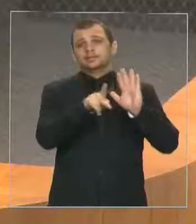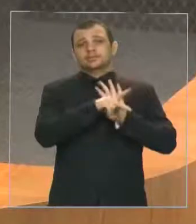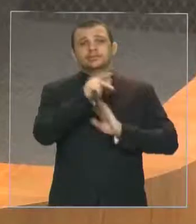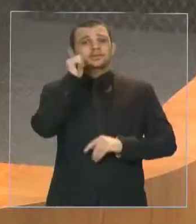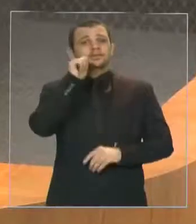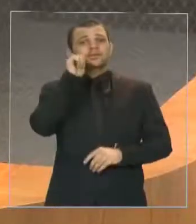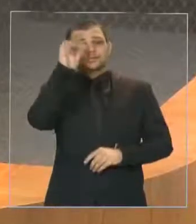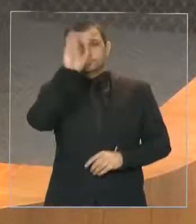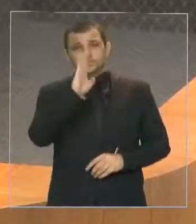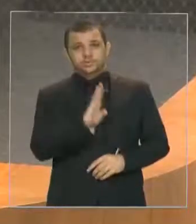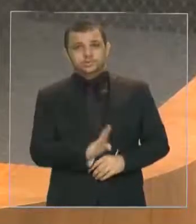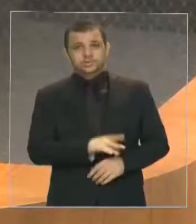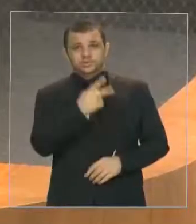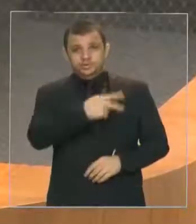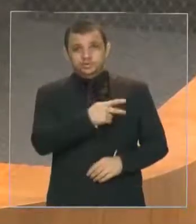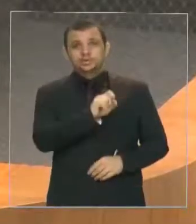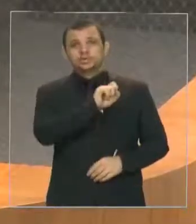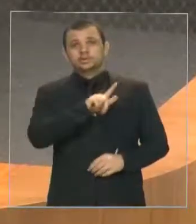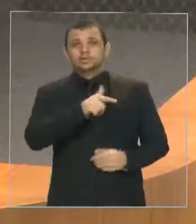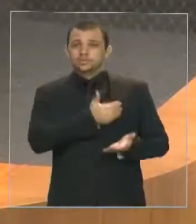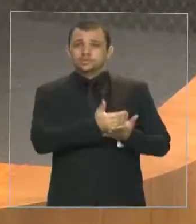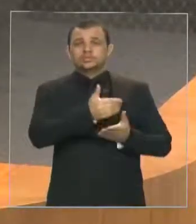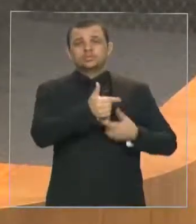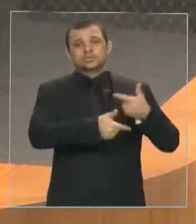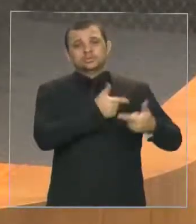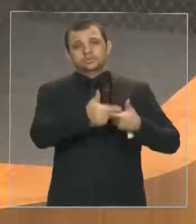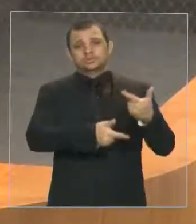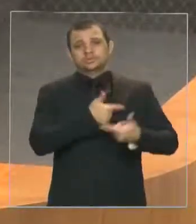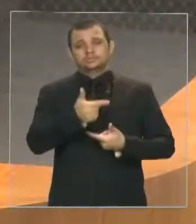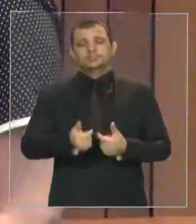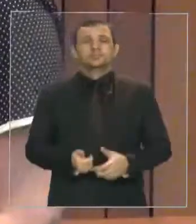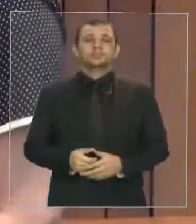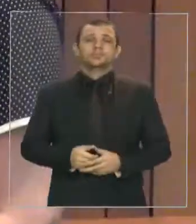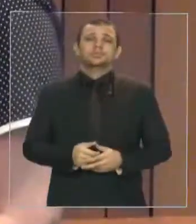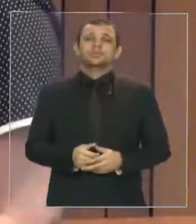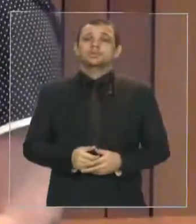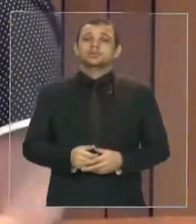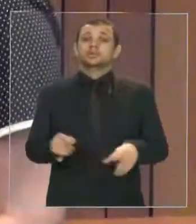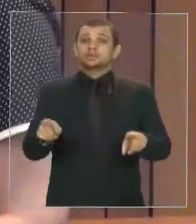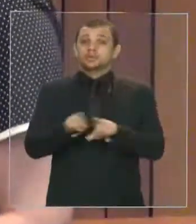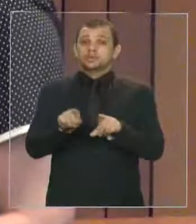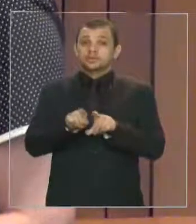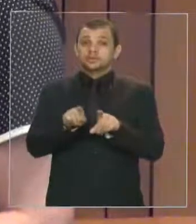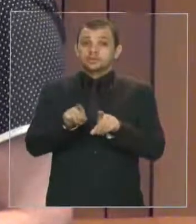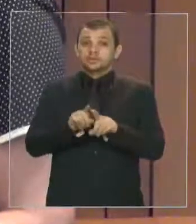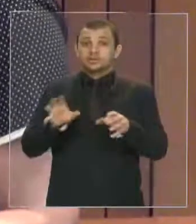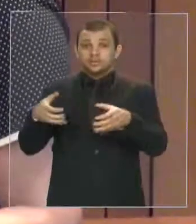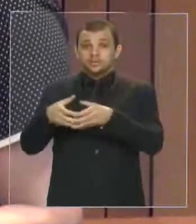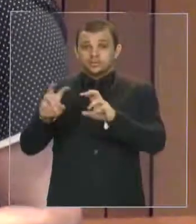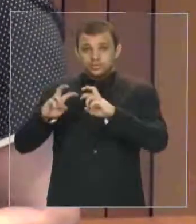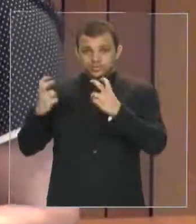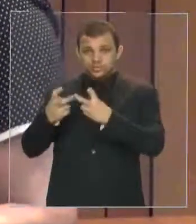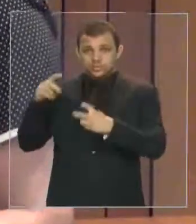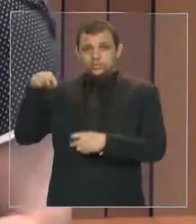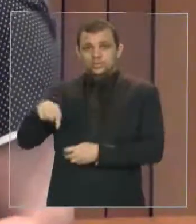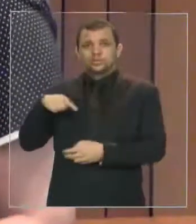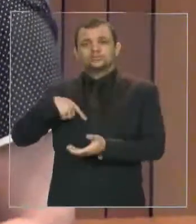funcionamento da Casa da Mulher Brasileira na capital maranhense. Inclusive, elas residiram até uma carta